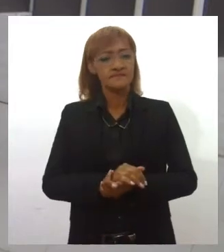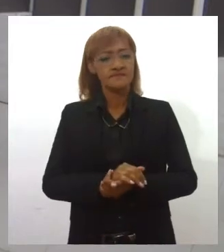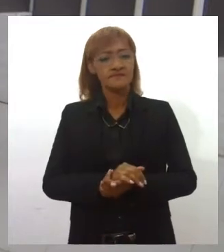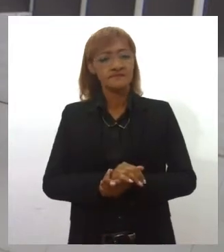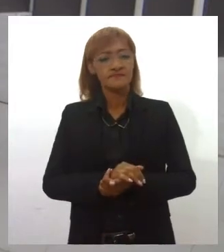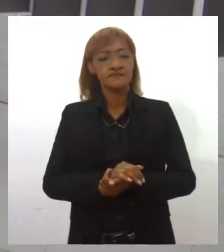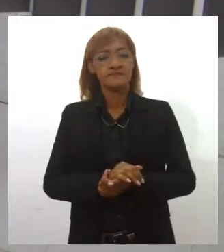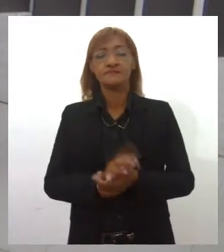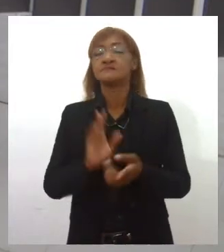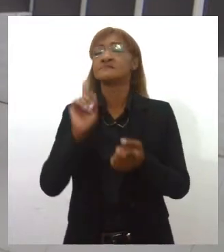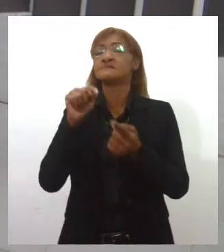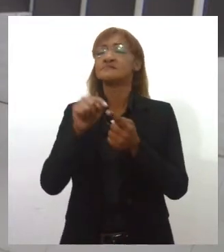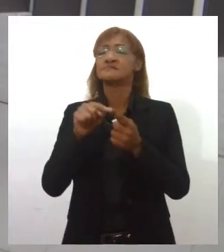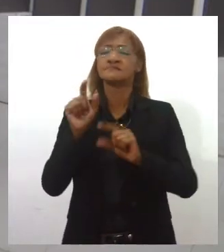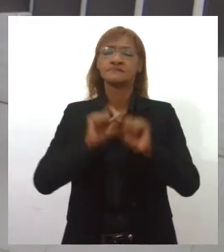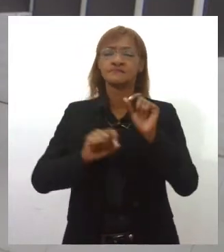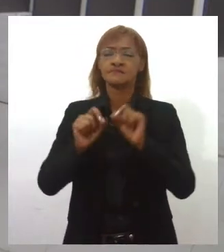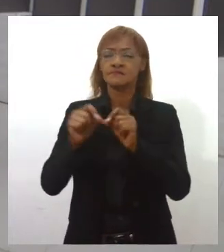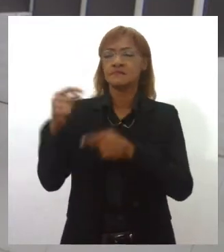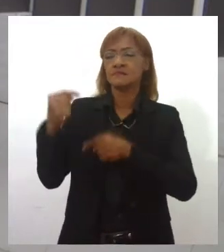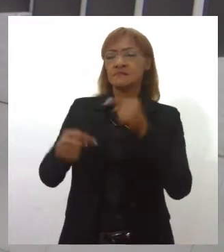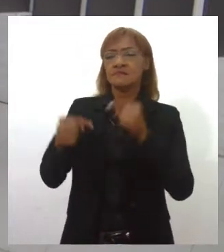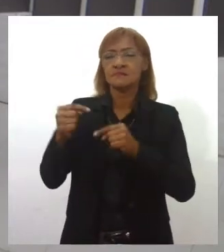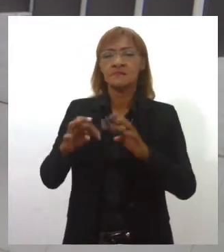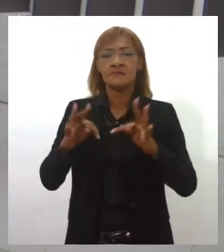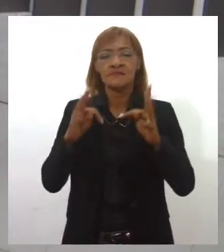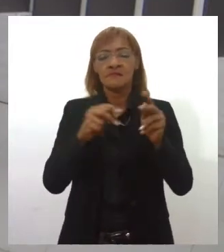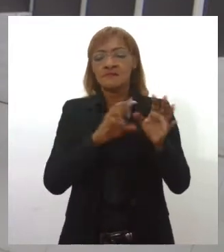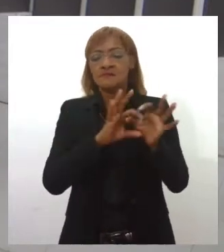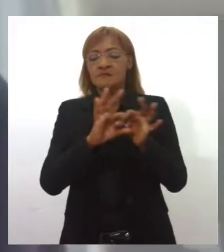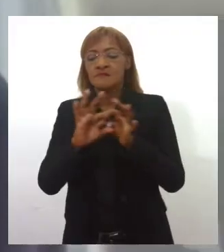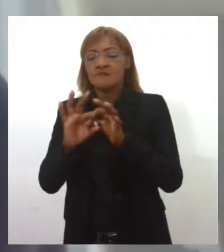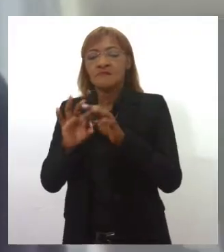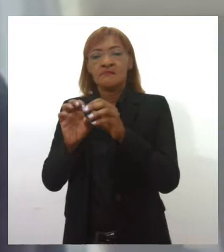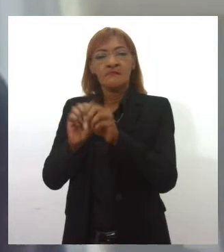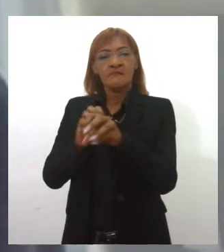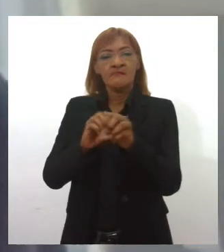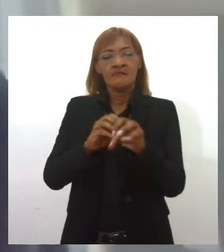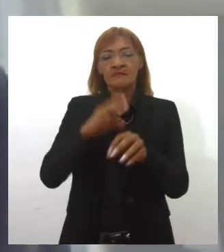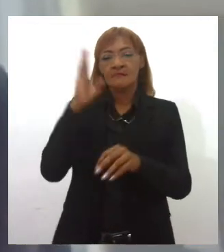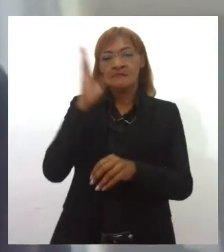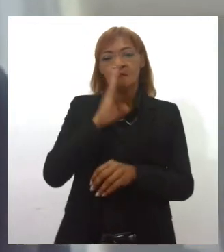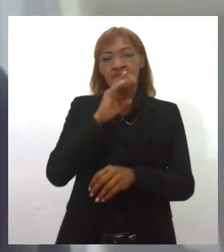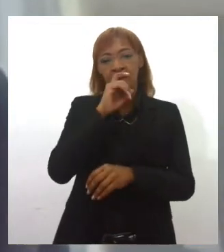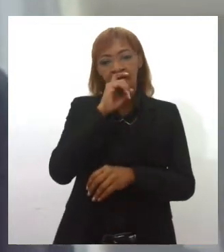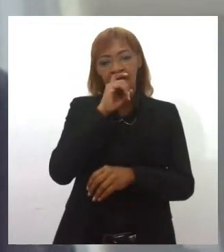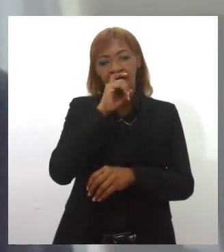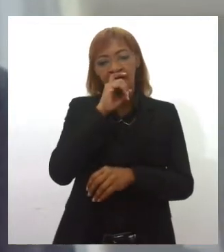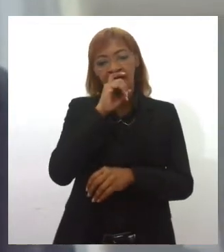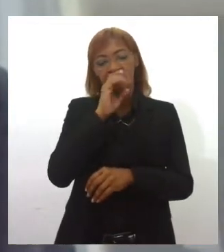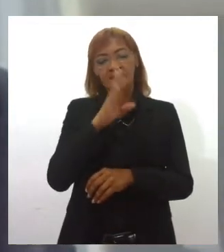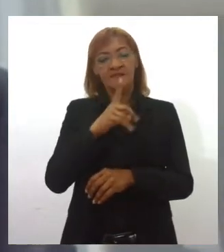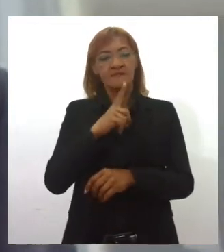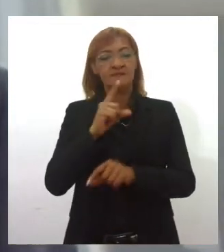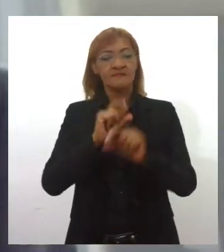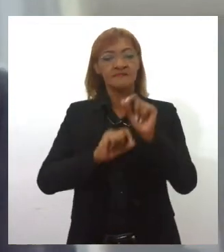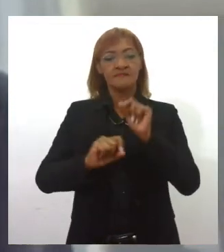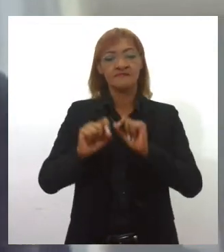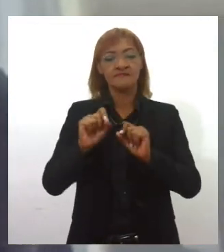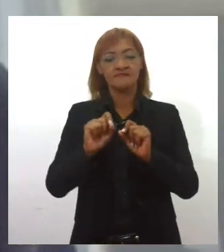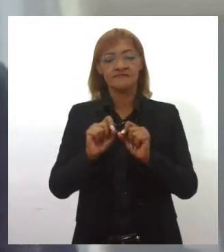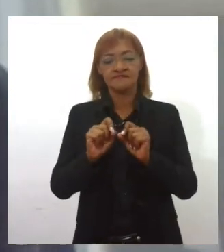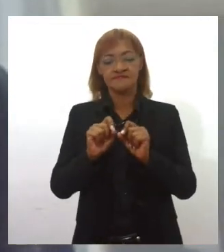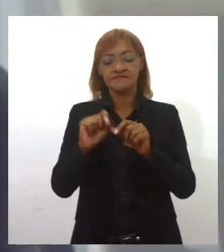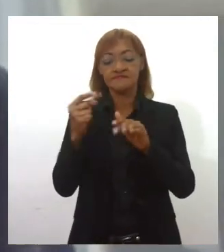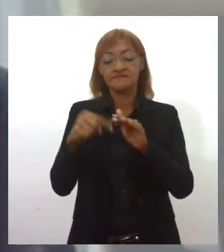O objetivo maior é a discussão de todo esse contexto de educação brasileira, né? Que passa por uma análise muito